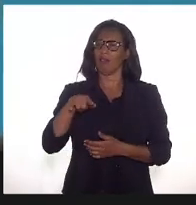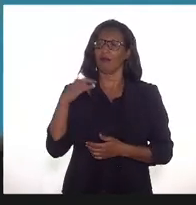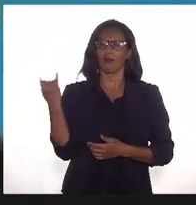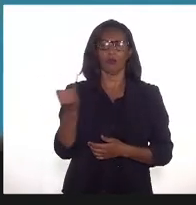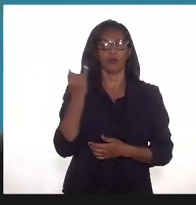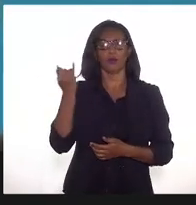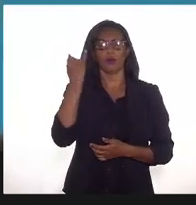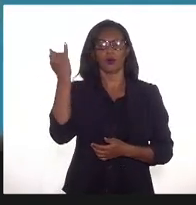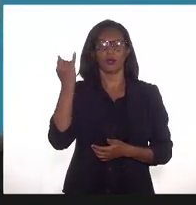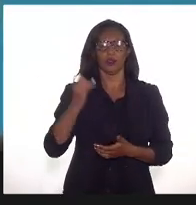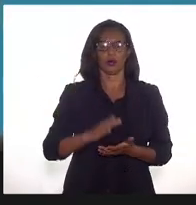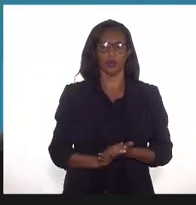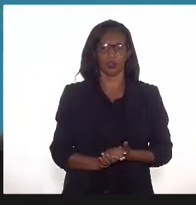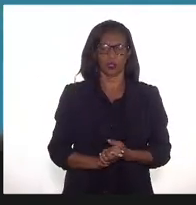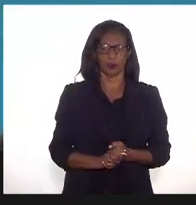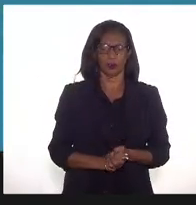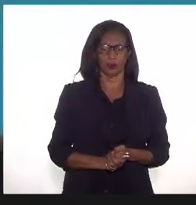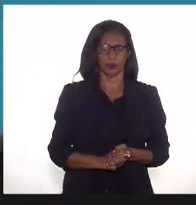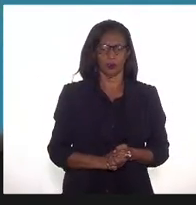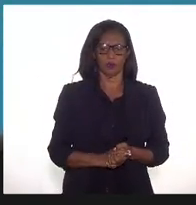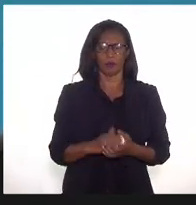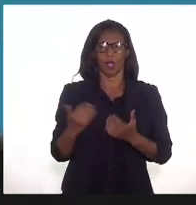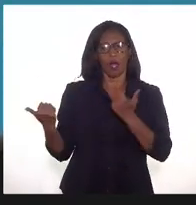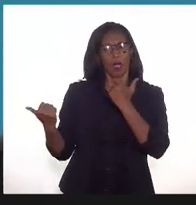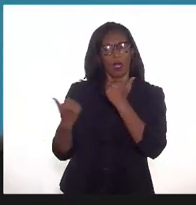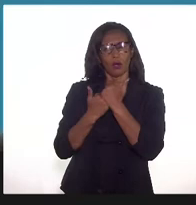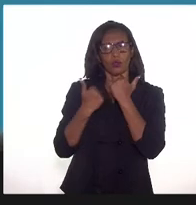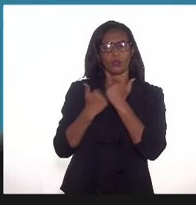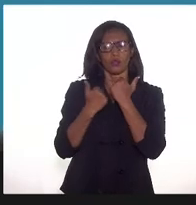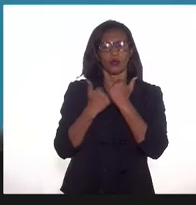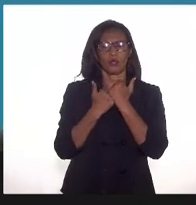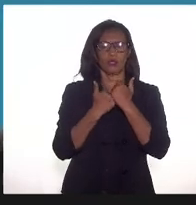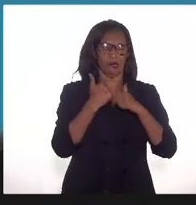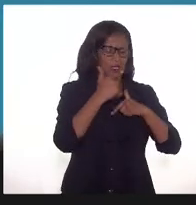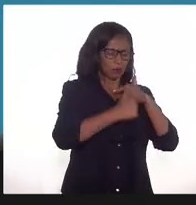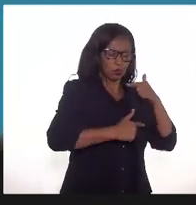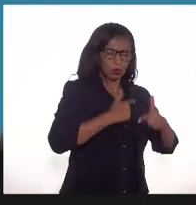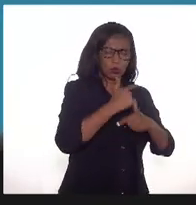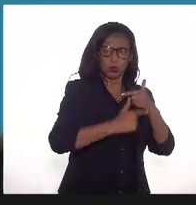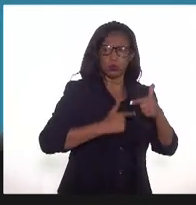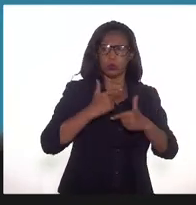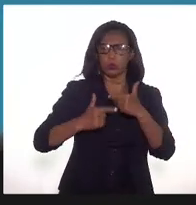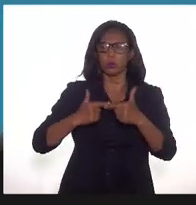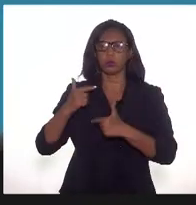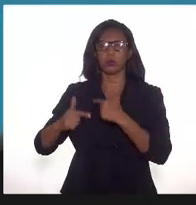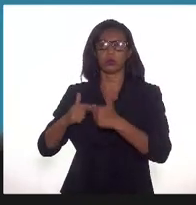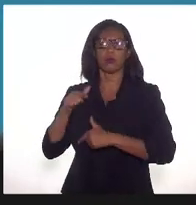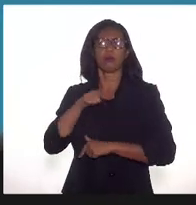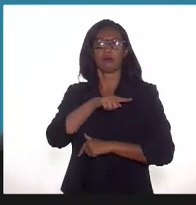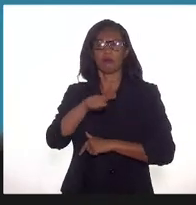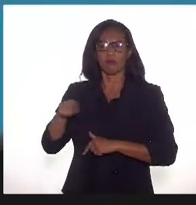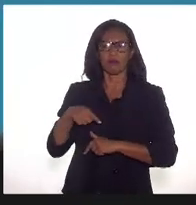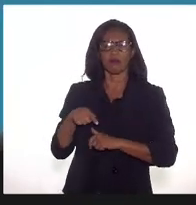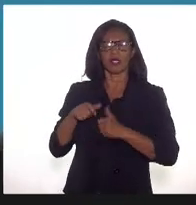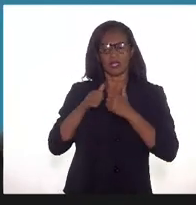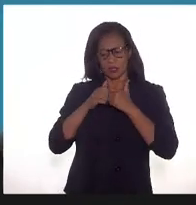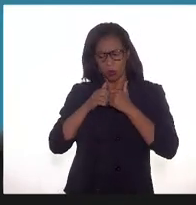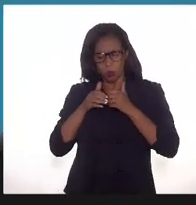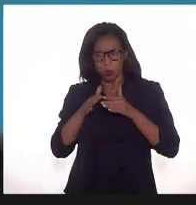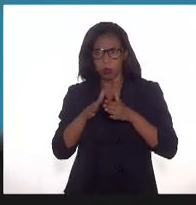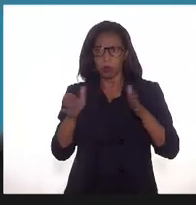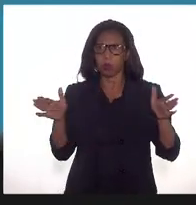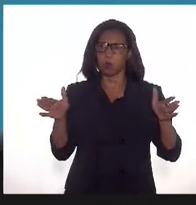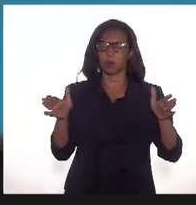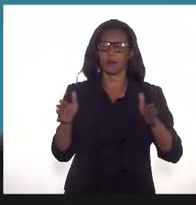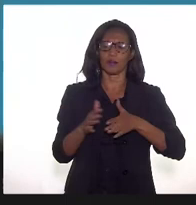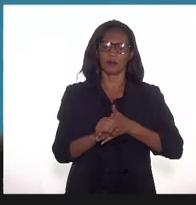para auxiliar nesse mercado, para fazer esse mercado de fato abrir. O primeiro